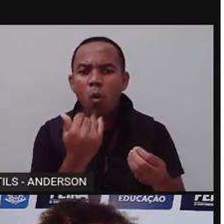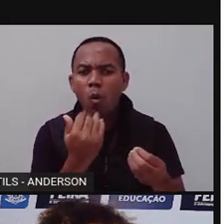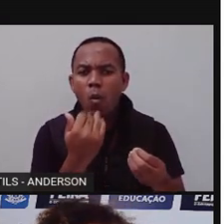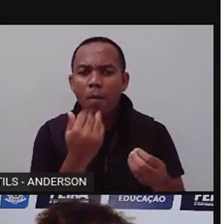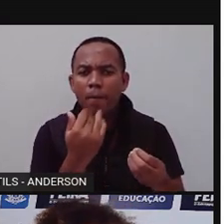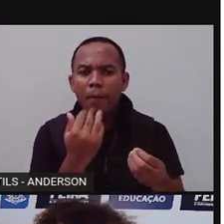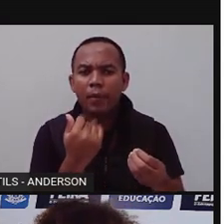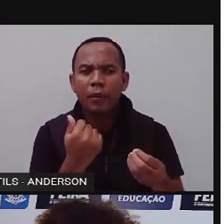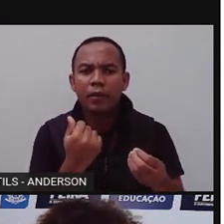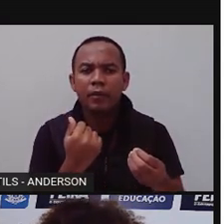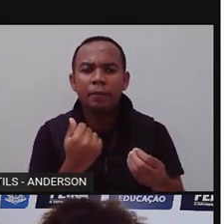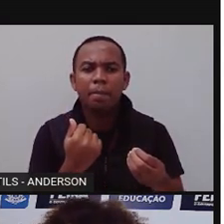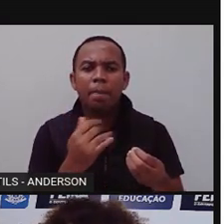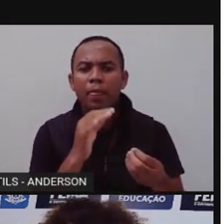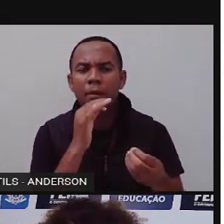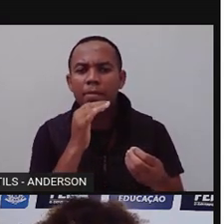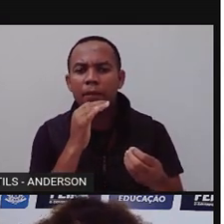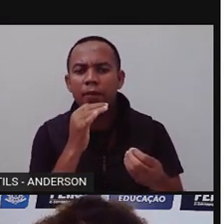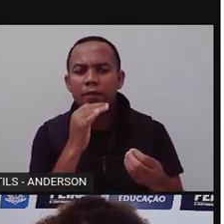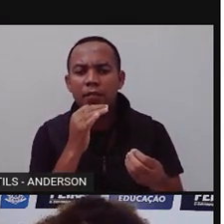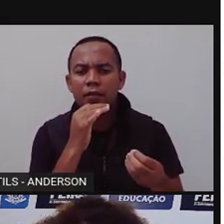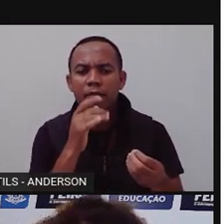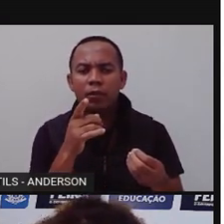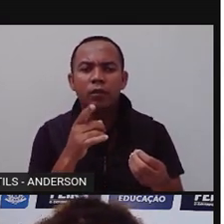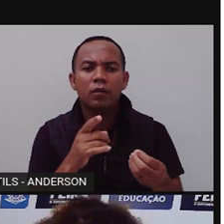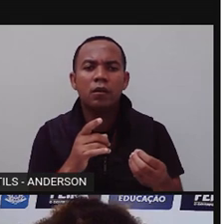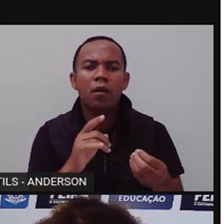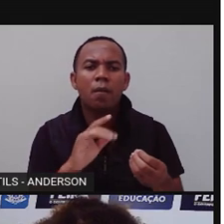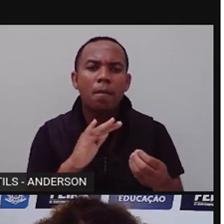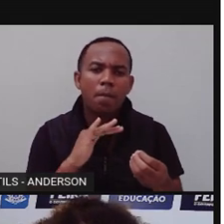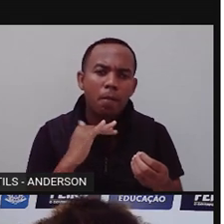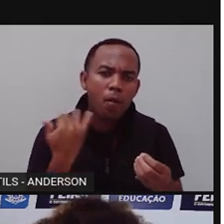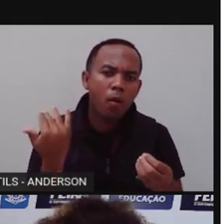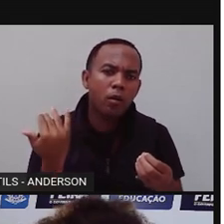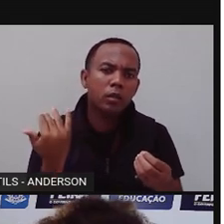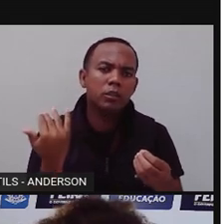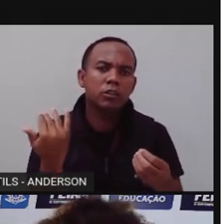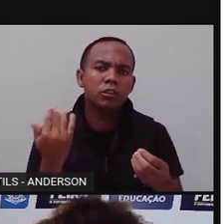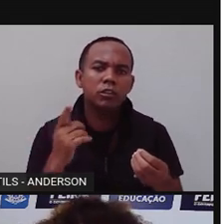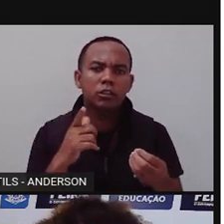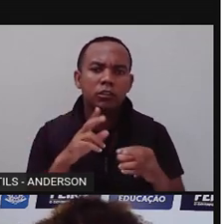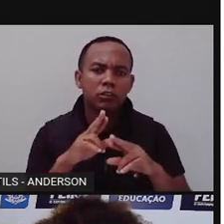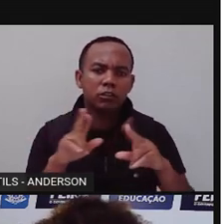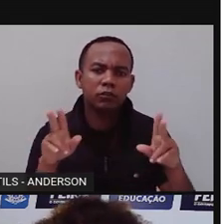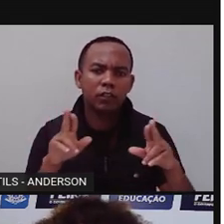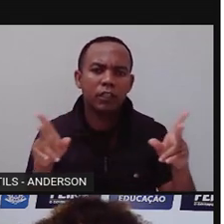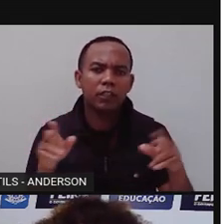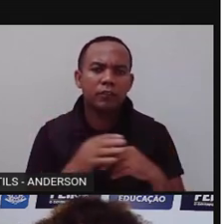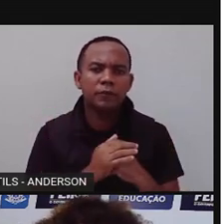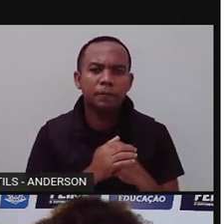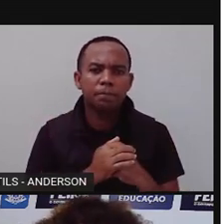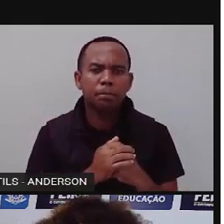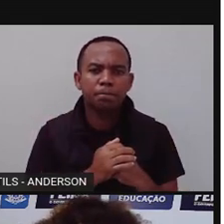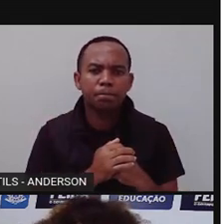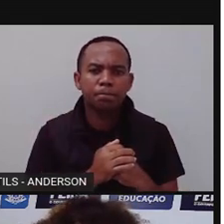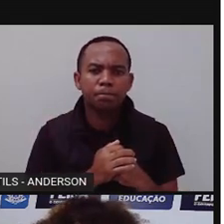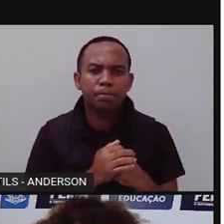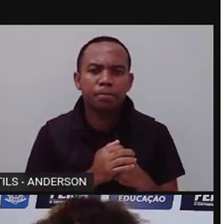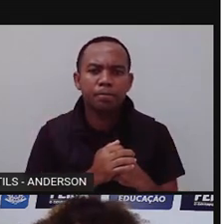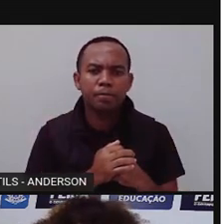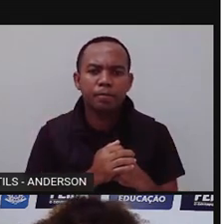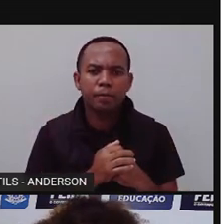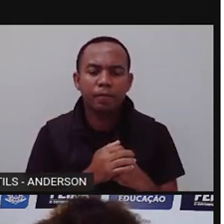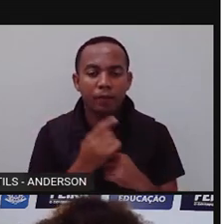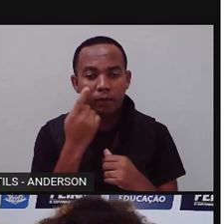se alimentam dos restos de plantas e animais já mortos são os decompositores. E foi o que a prof explicou agora para vocês. E aí